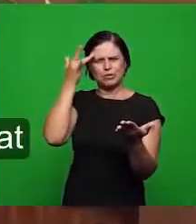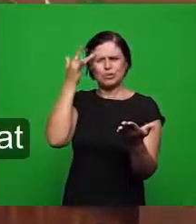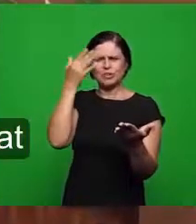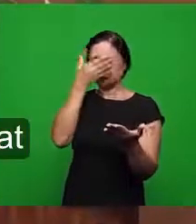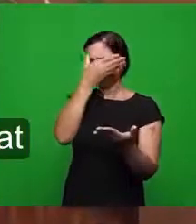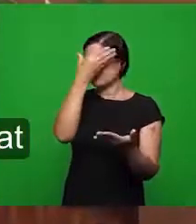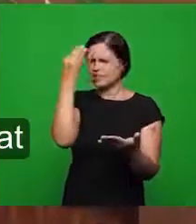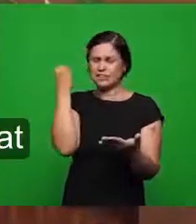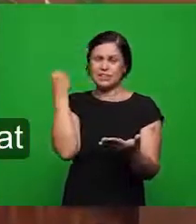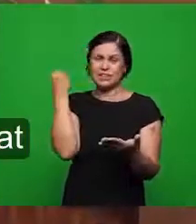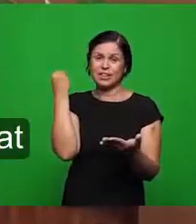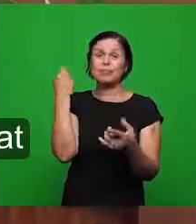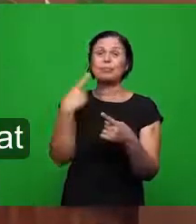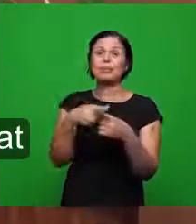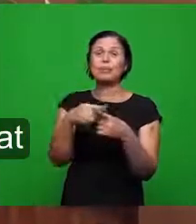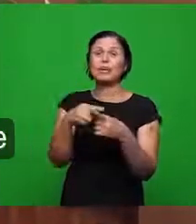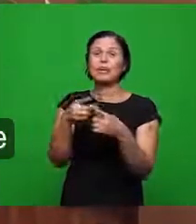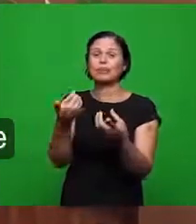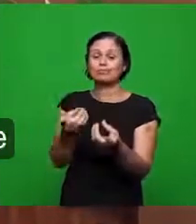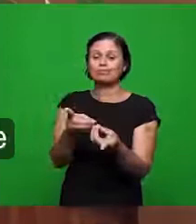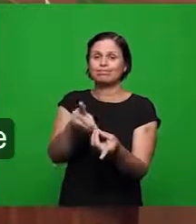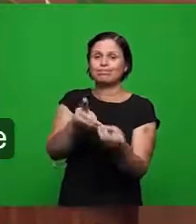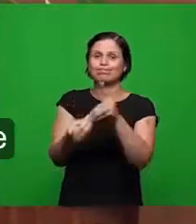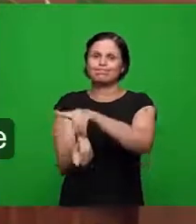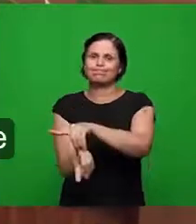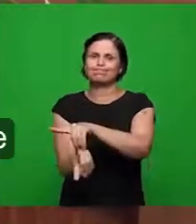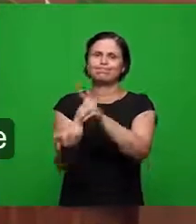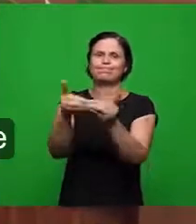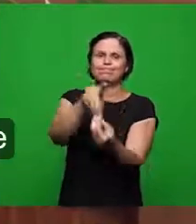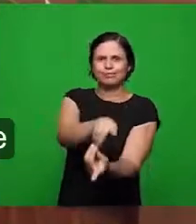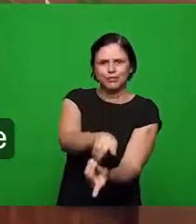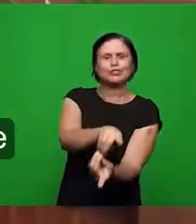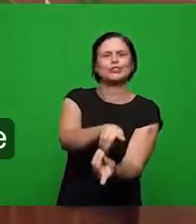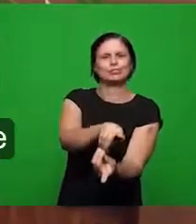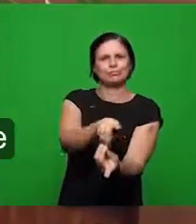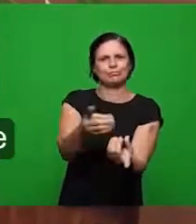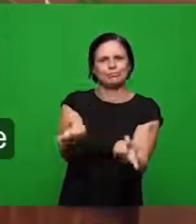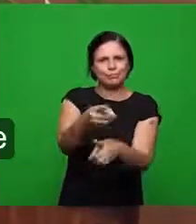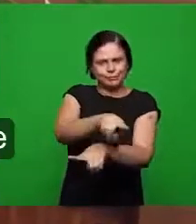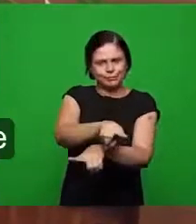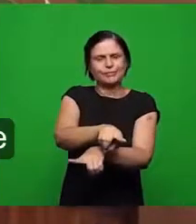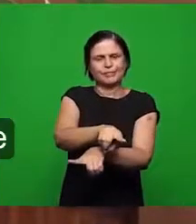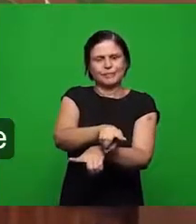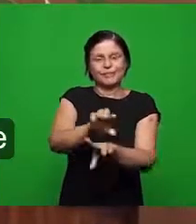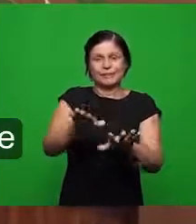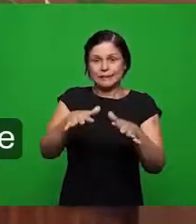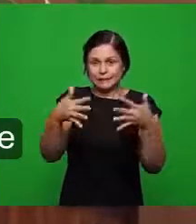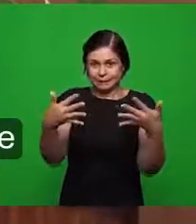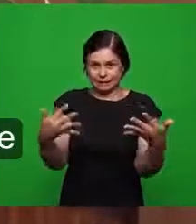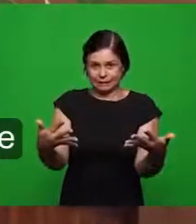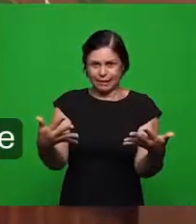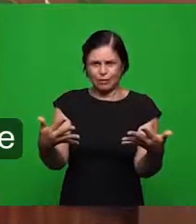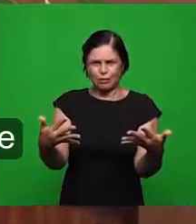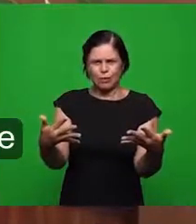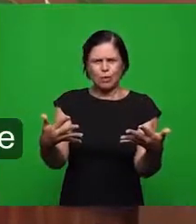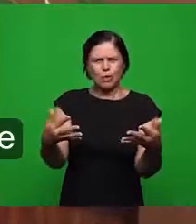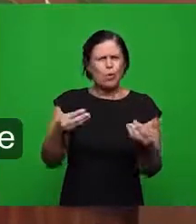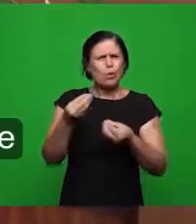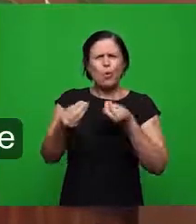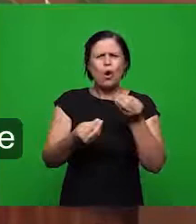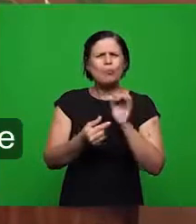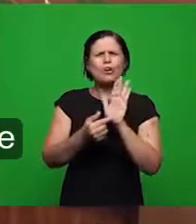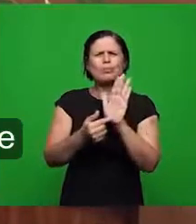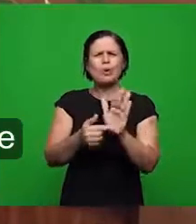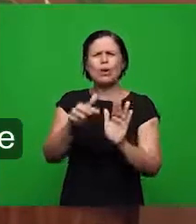não travaram os dogmas aqueles ensinos que já mostramos anteriormente então os sinais da morte da fé ficaram